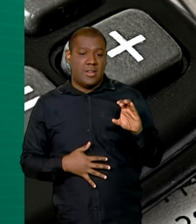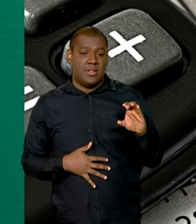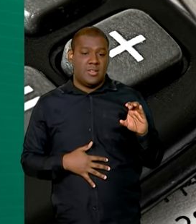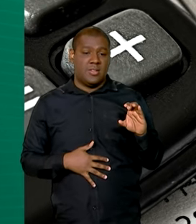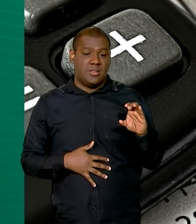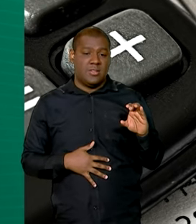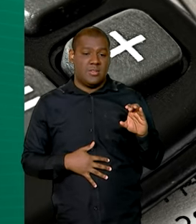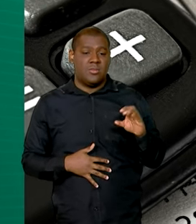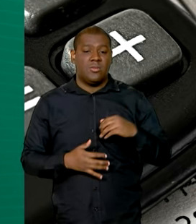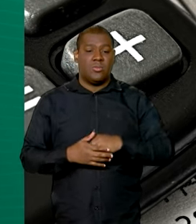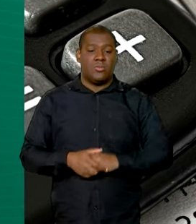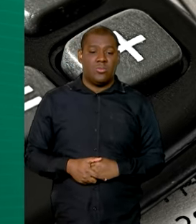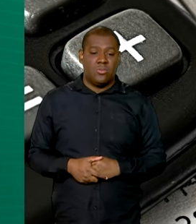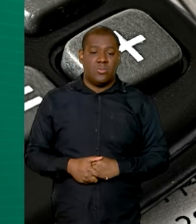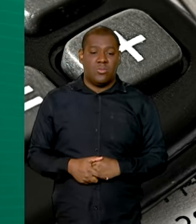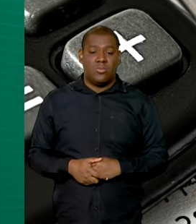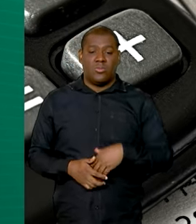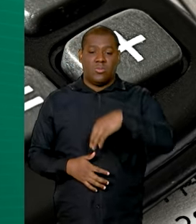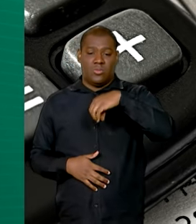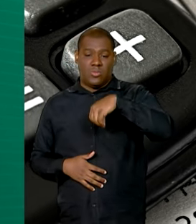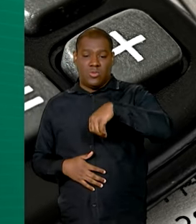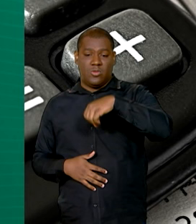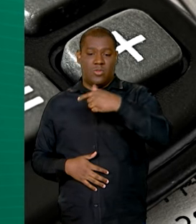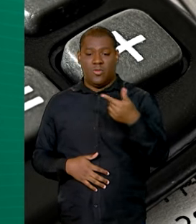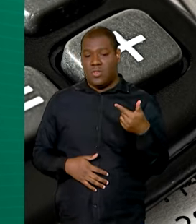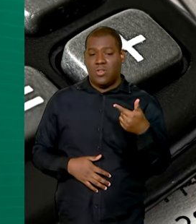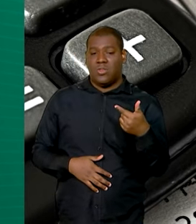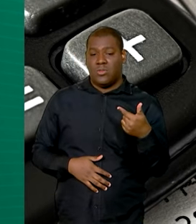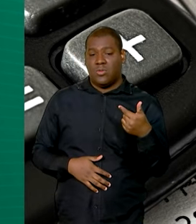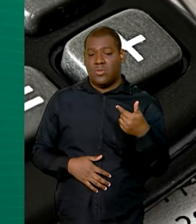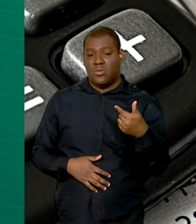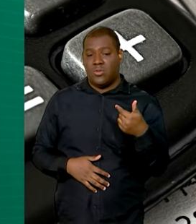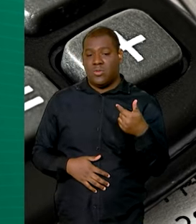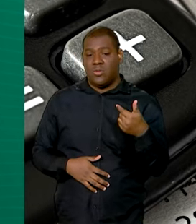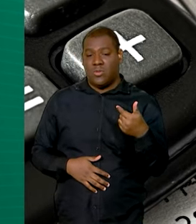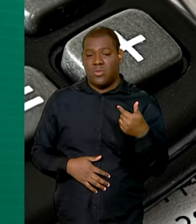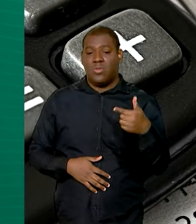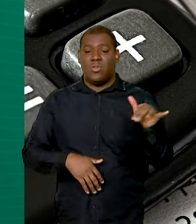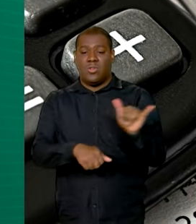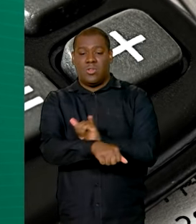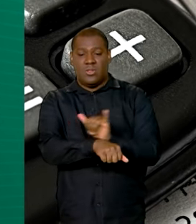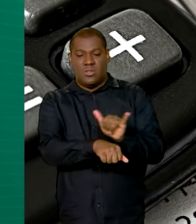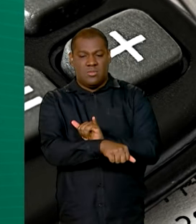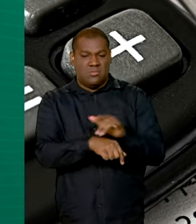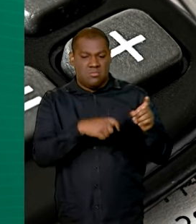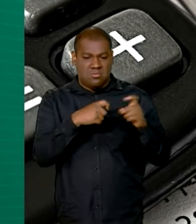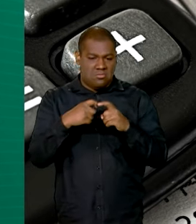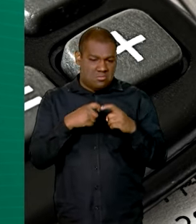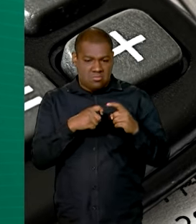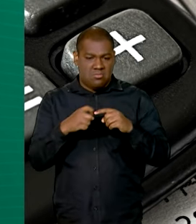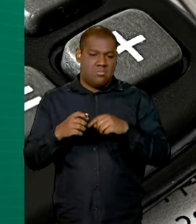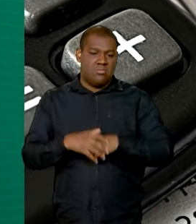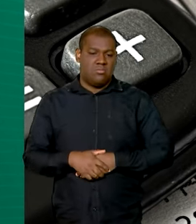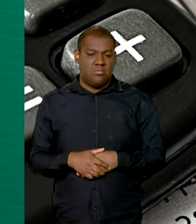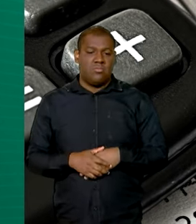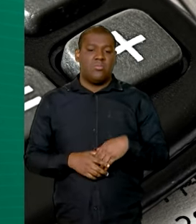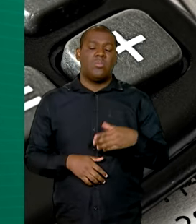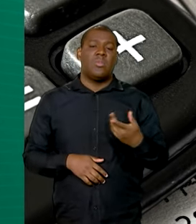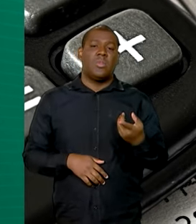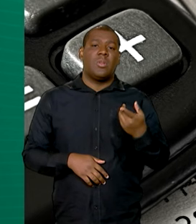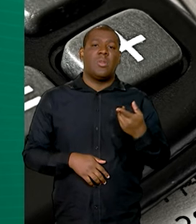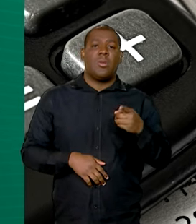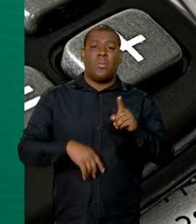parenterais, 92 tipos de dispositivos médicos, 6 tipos de produtos de